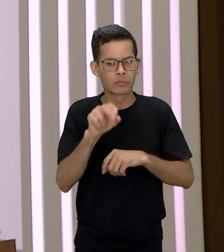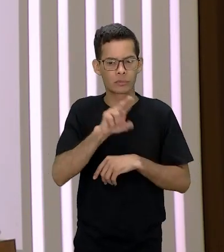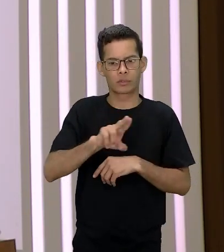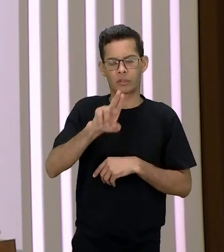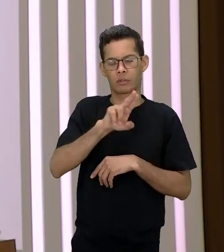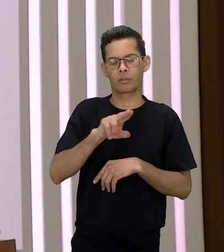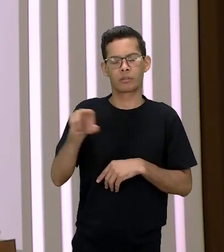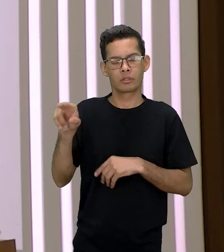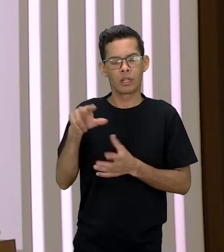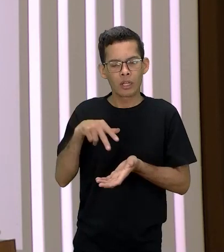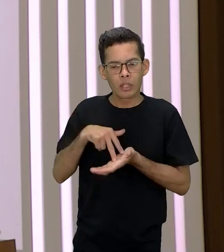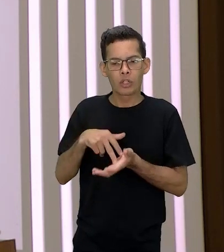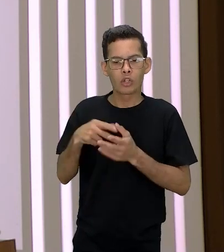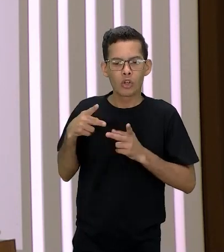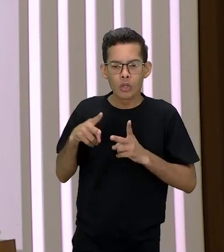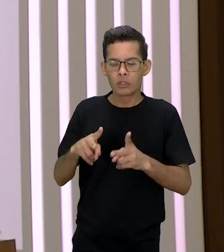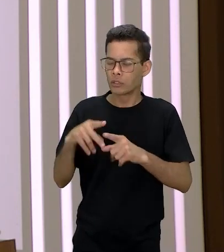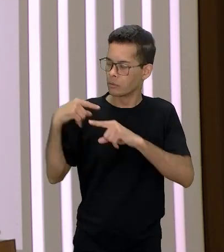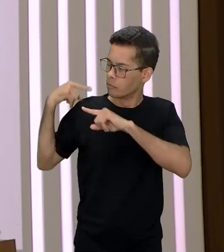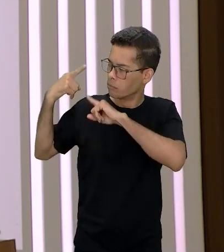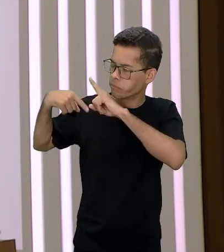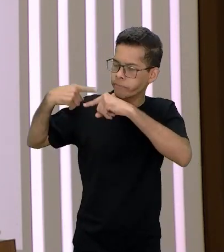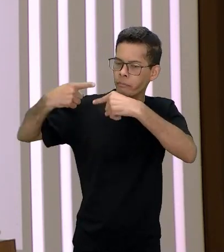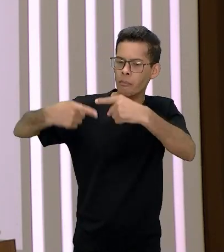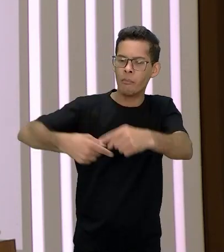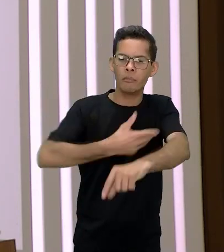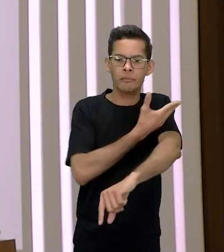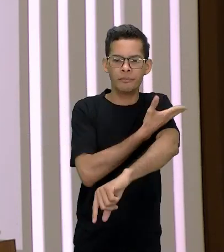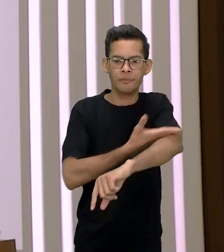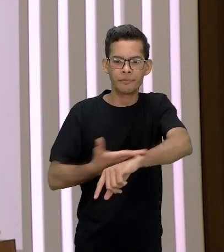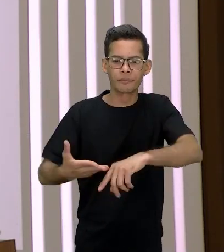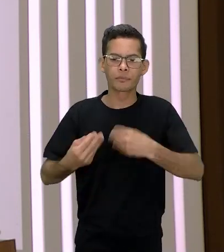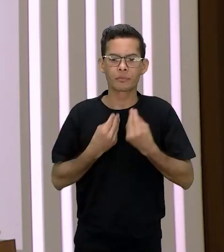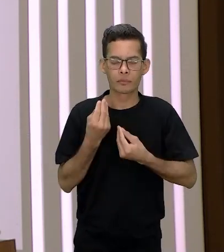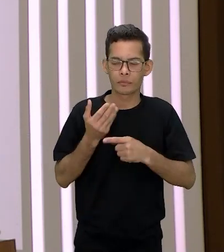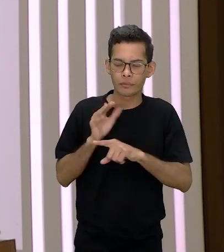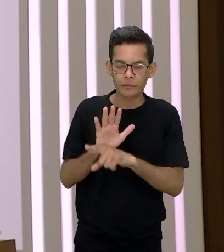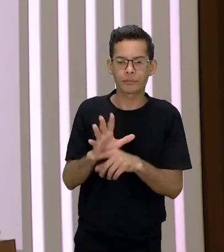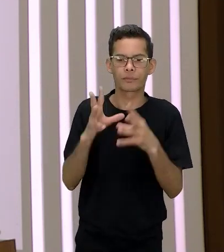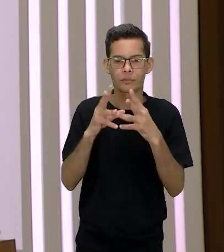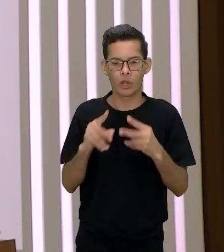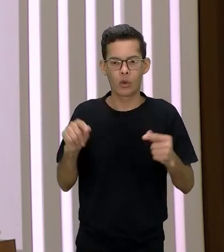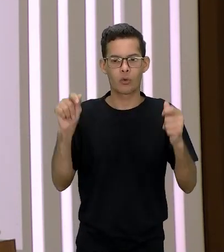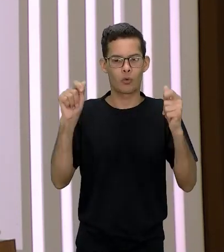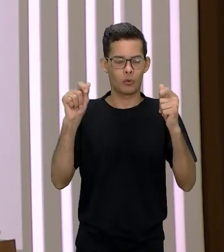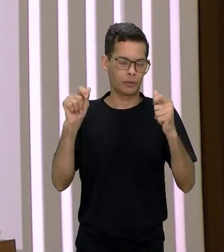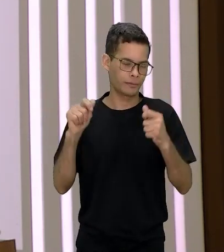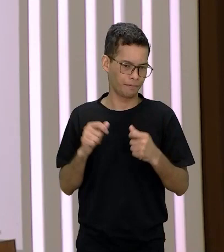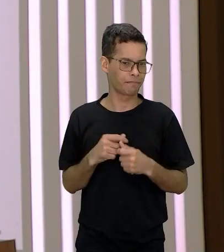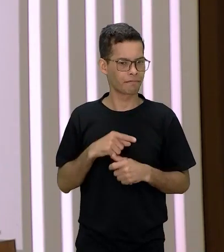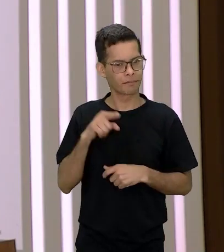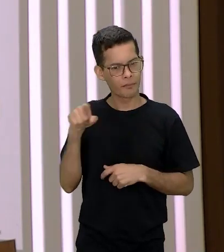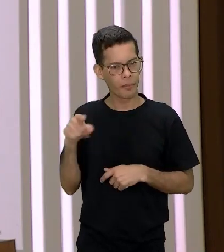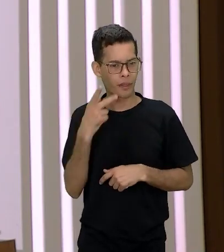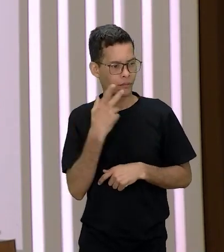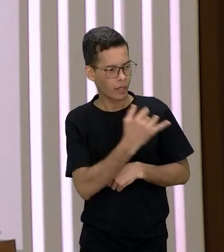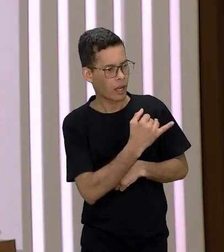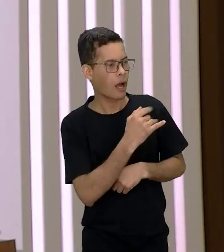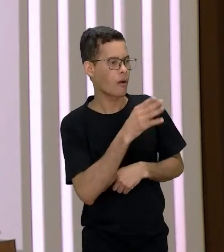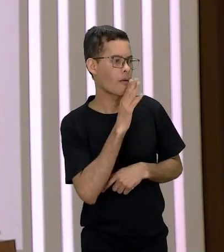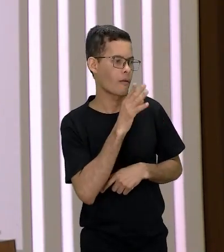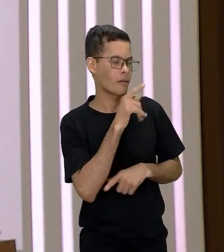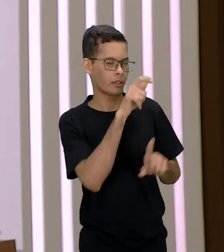a sua ancestralidade manter os seus poderes de cura e a Judah White ela fala que conhece a Iaia